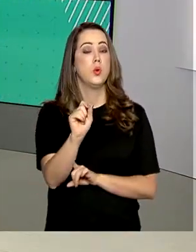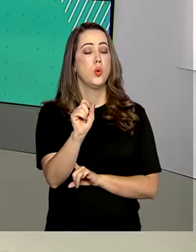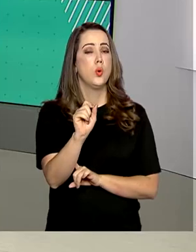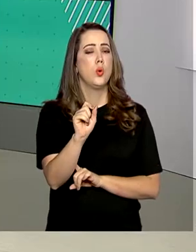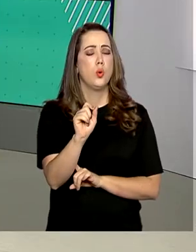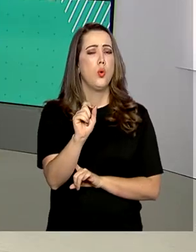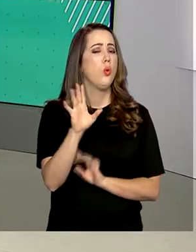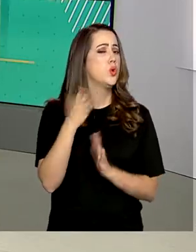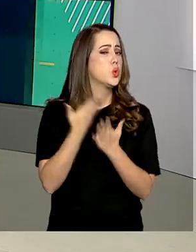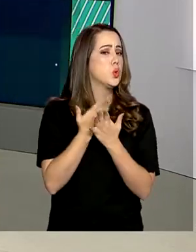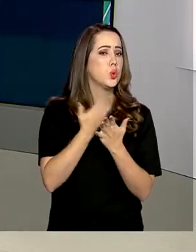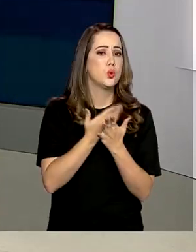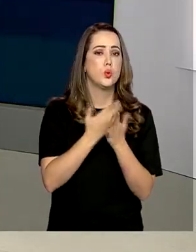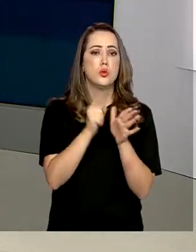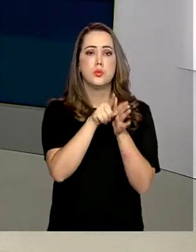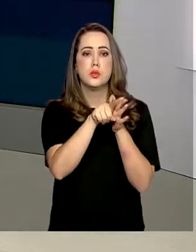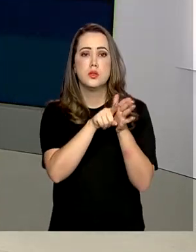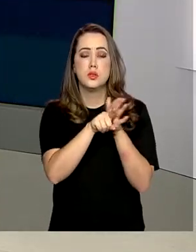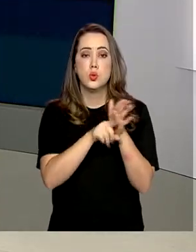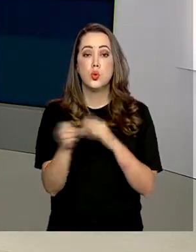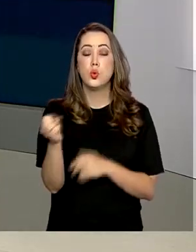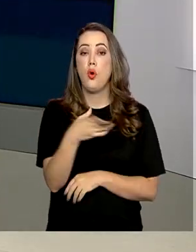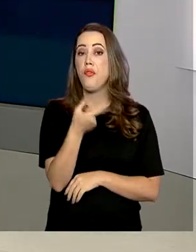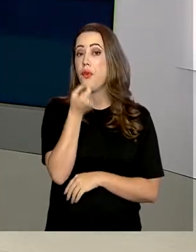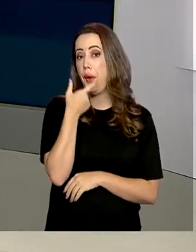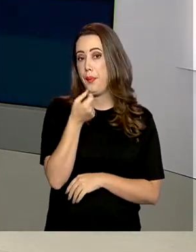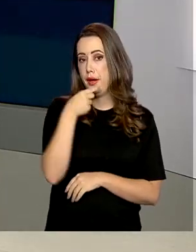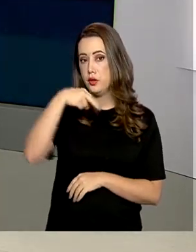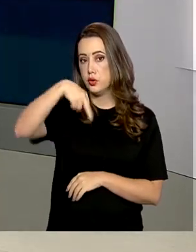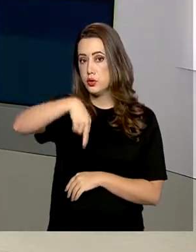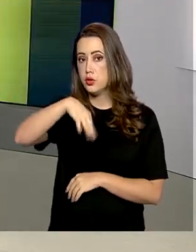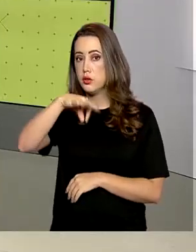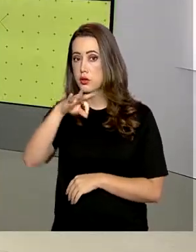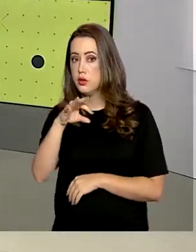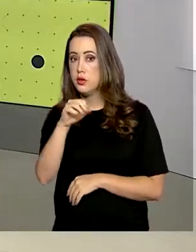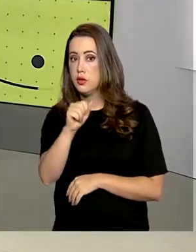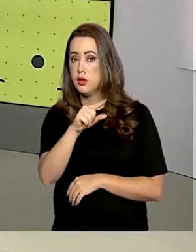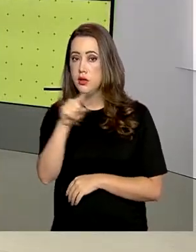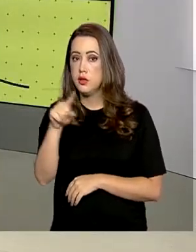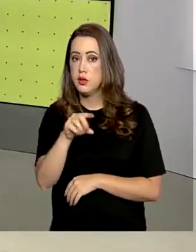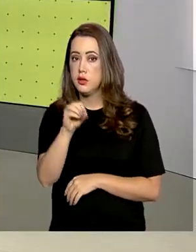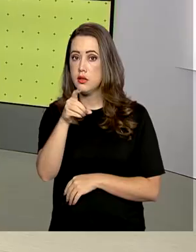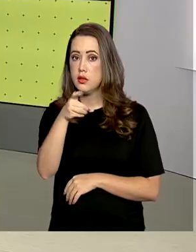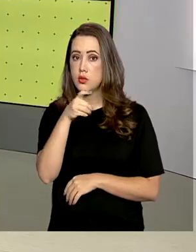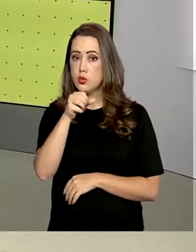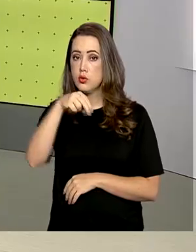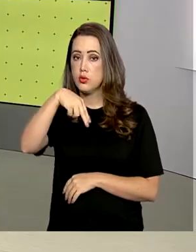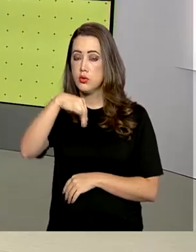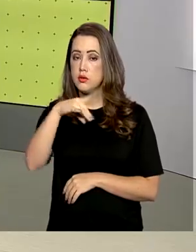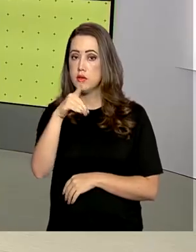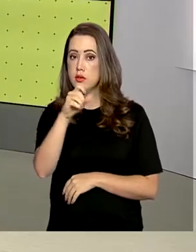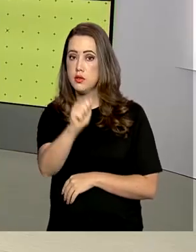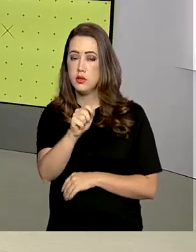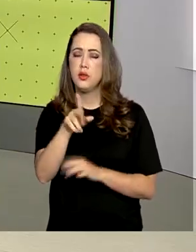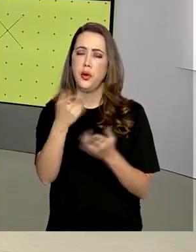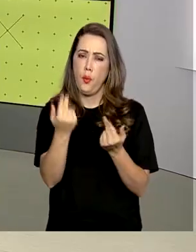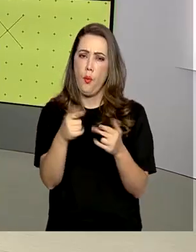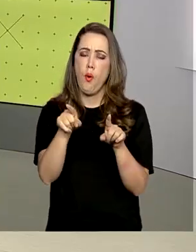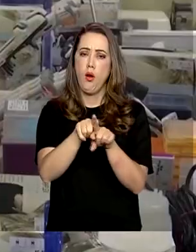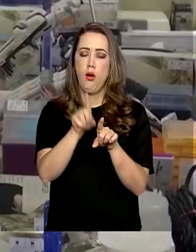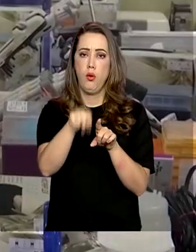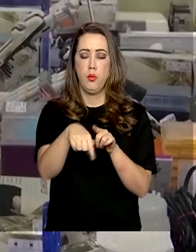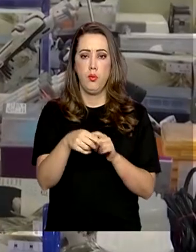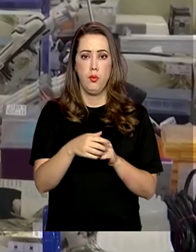estudo clínico do medicamento nitazoxanida contra o novo coronavírus. A substância é o princípio ativo de um vermífugo.